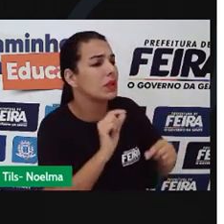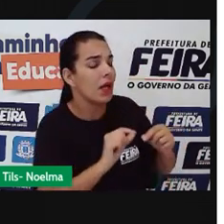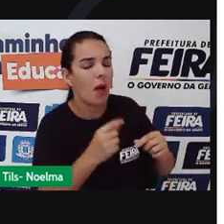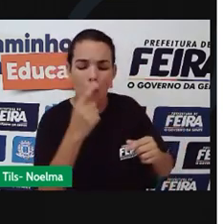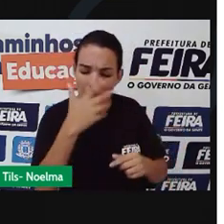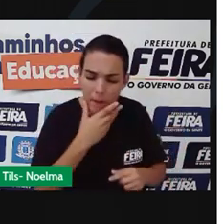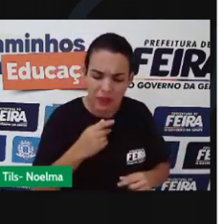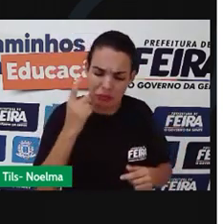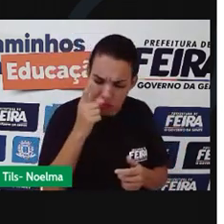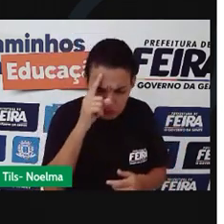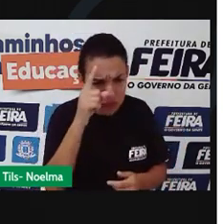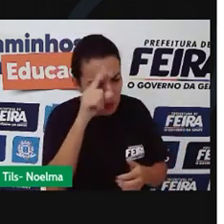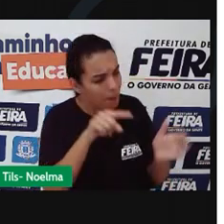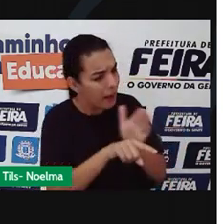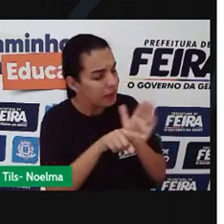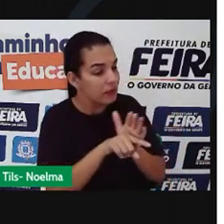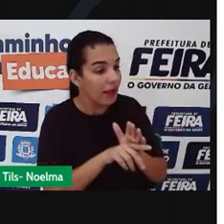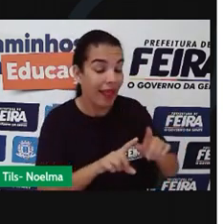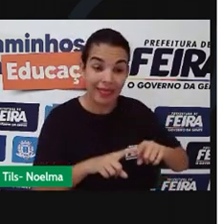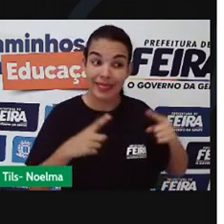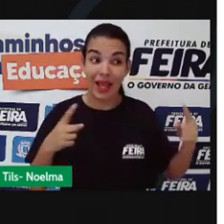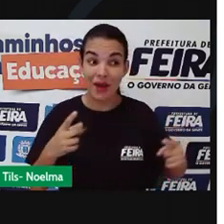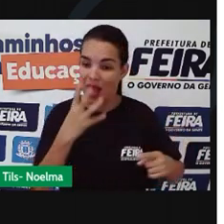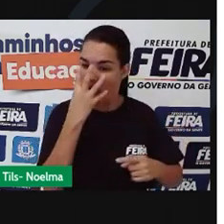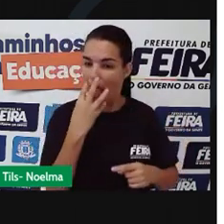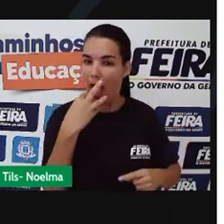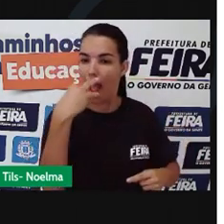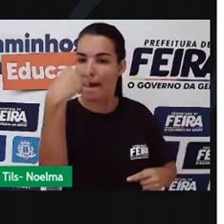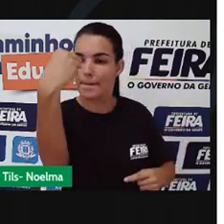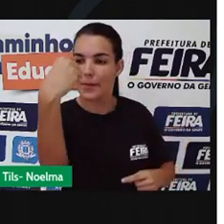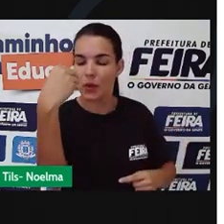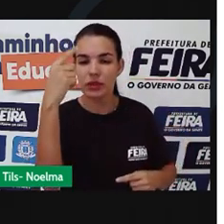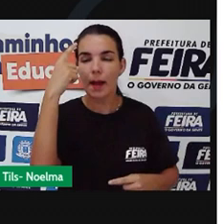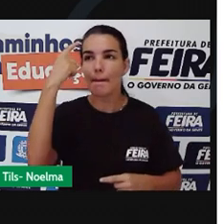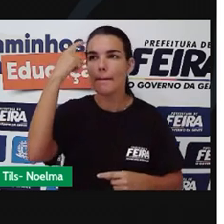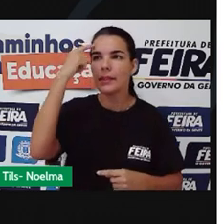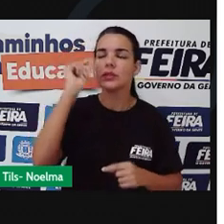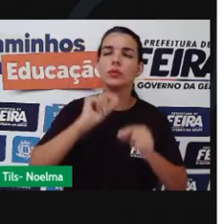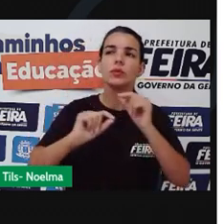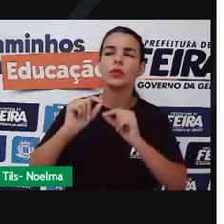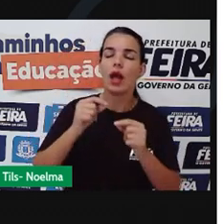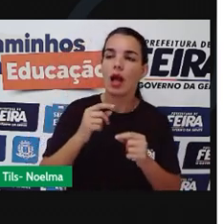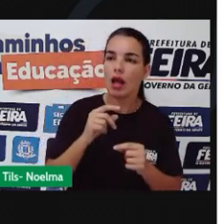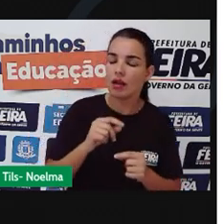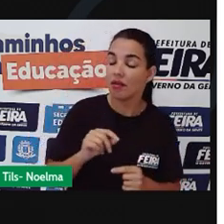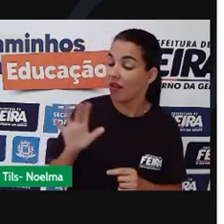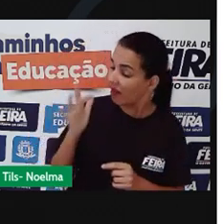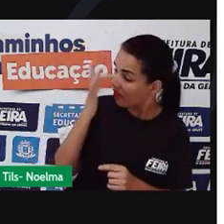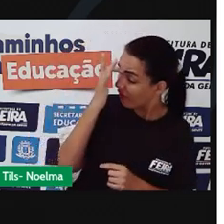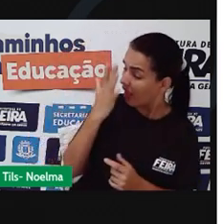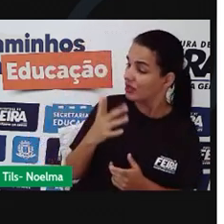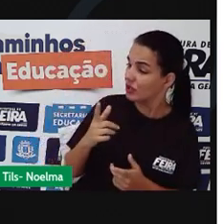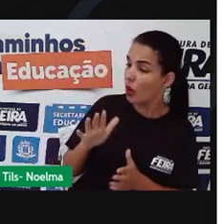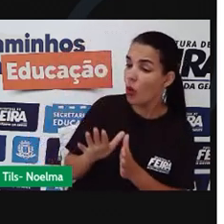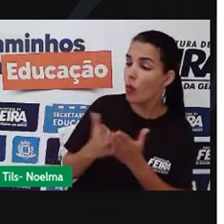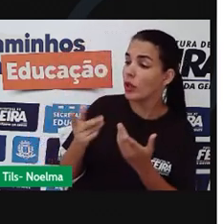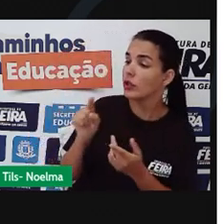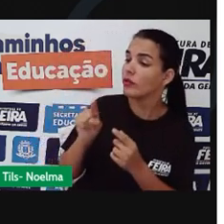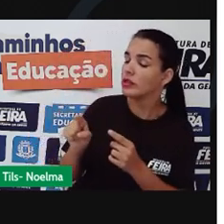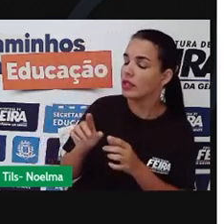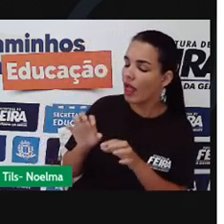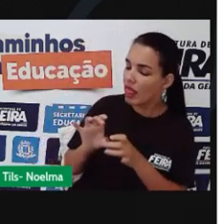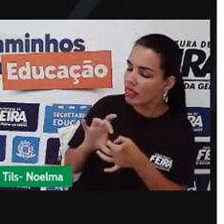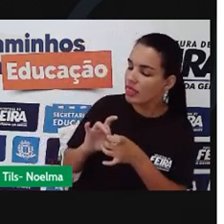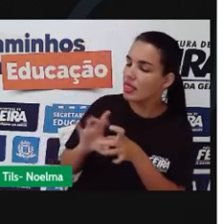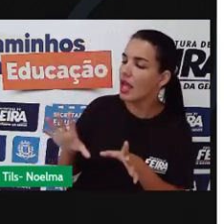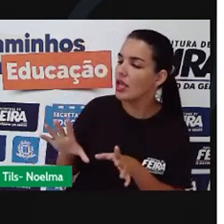de perguntar. Até que então, a raposa parece que ouviu e disse. É fácil. É quando você deixa de